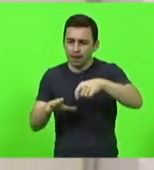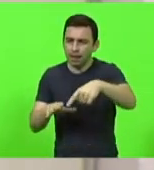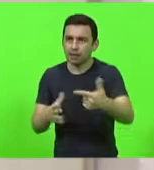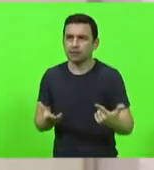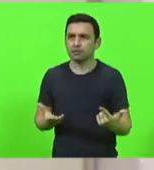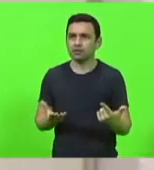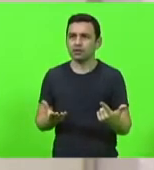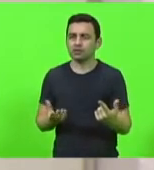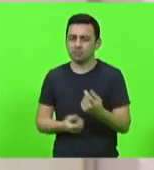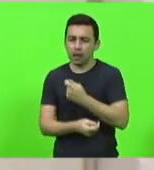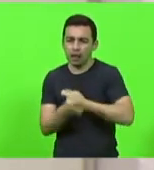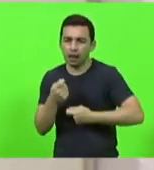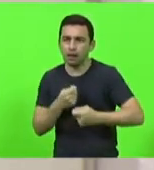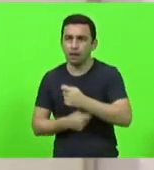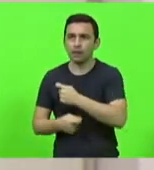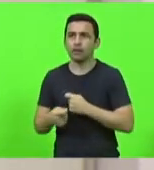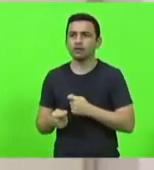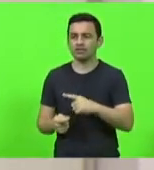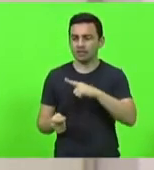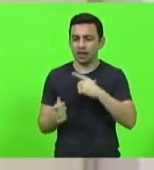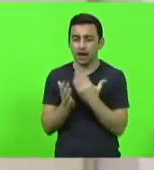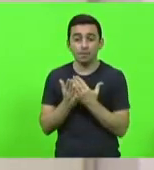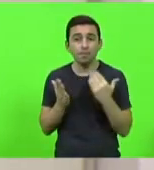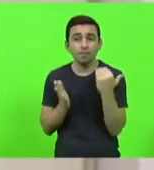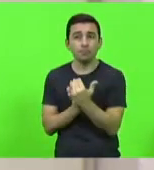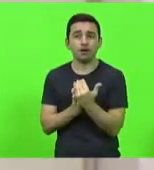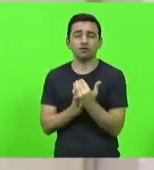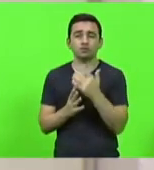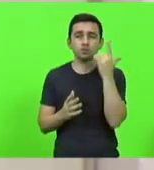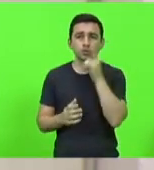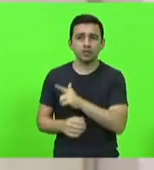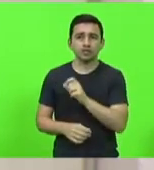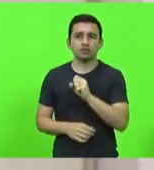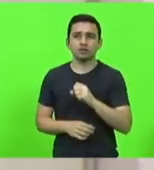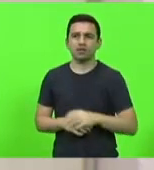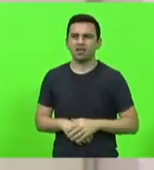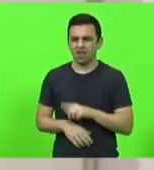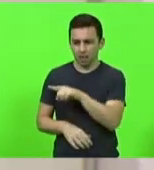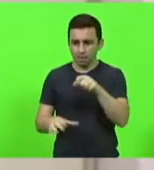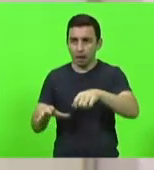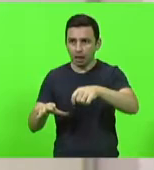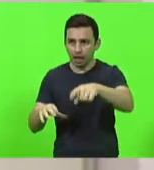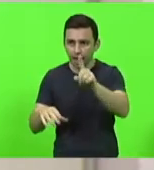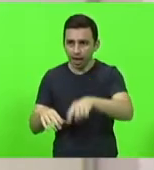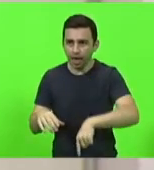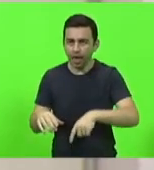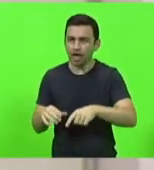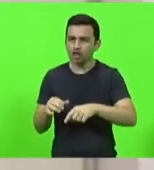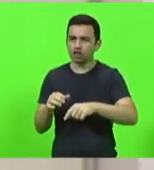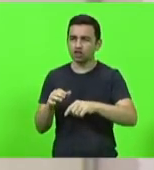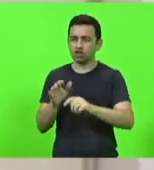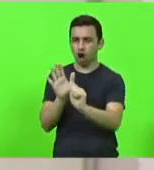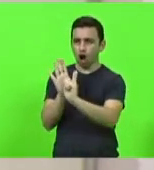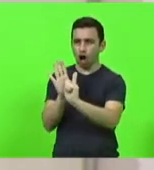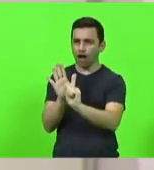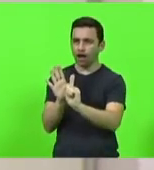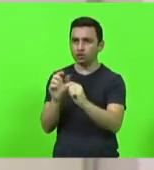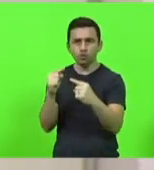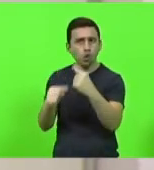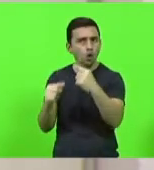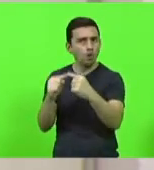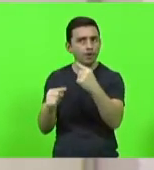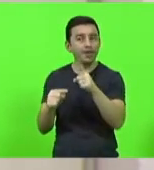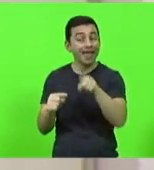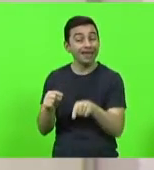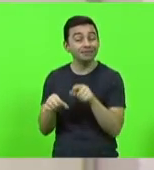riqueza, aqueles que movem a economia catarinense. Eles não estão plantando maconha, estão plantando cebola. Eles não